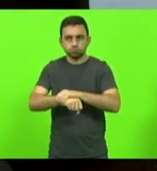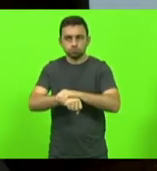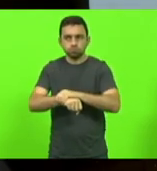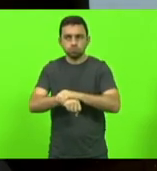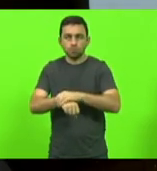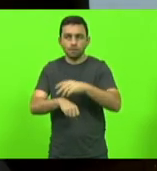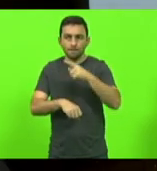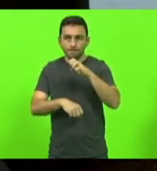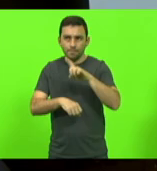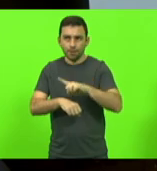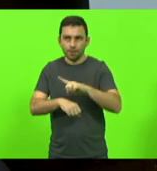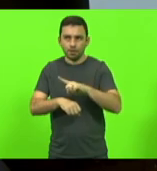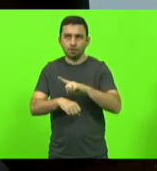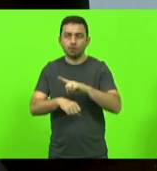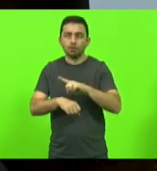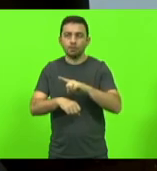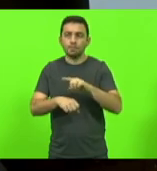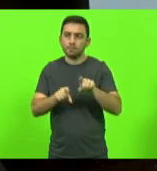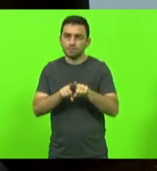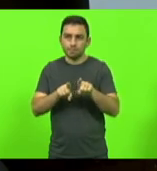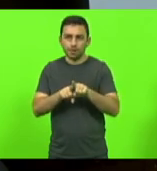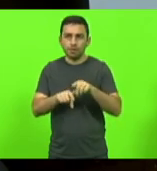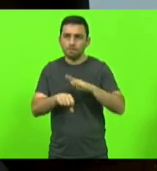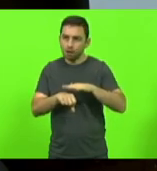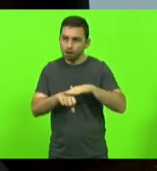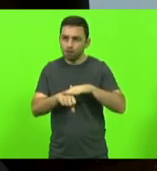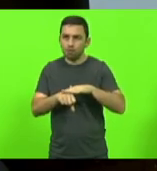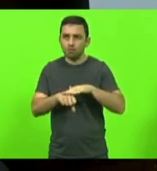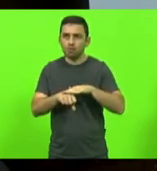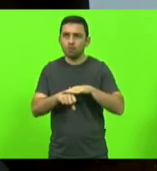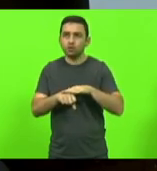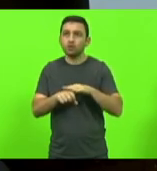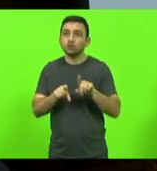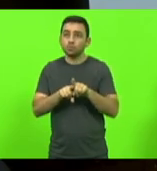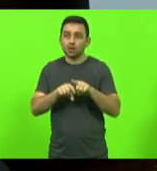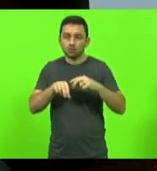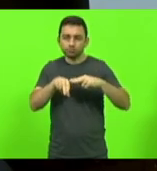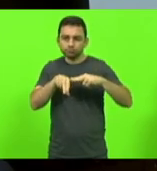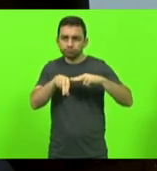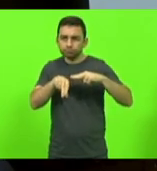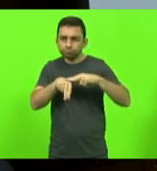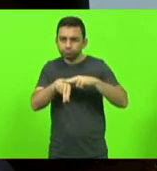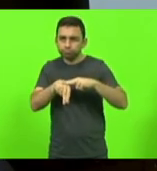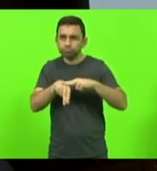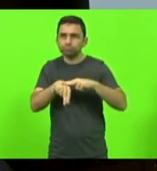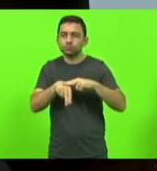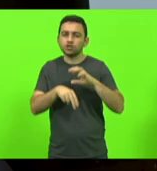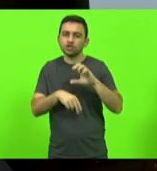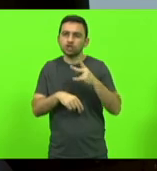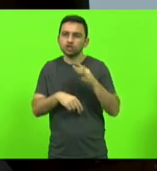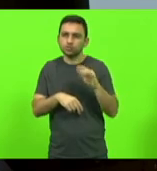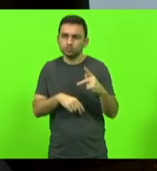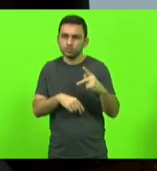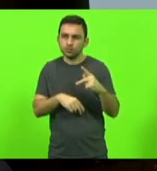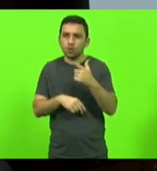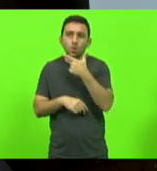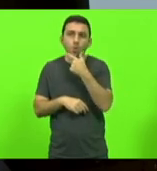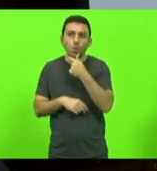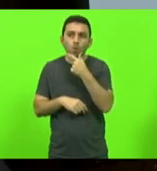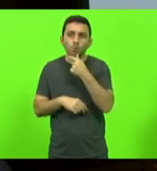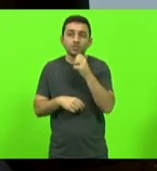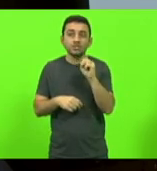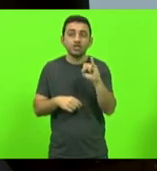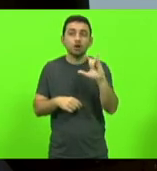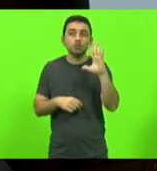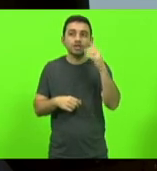braçalete, ou até mesmo o chip cutâneo de homens acusados